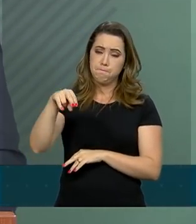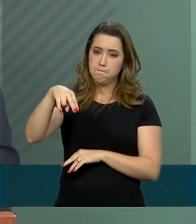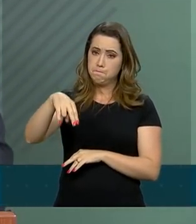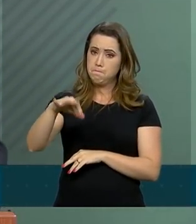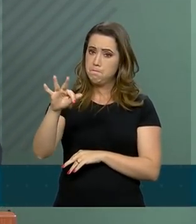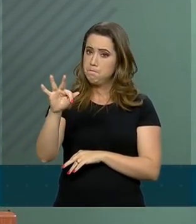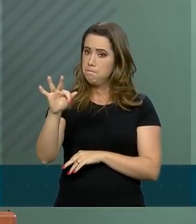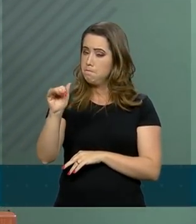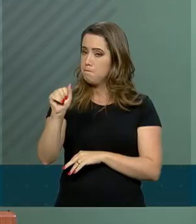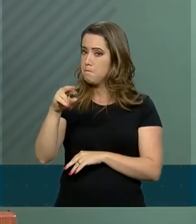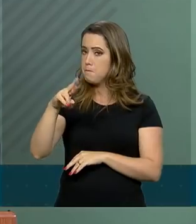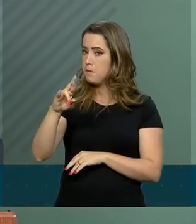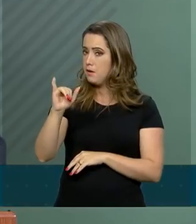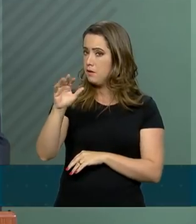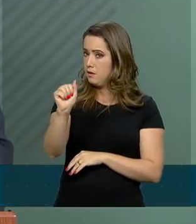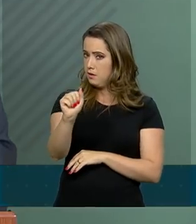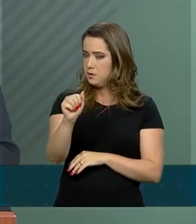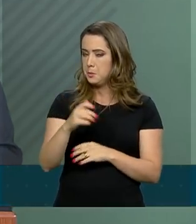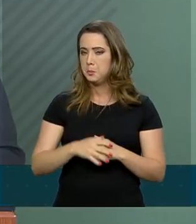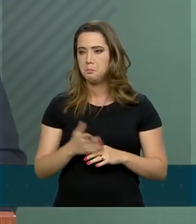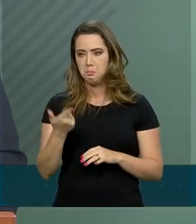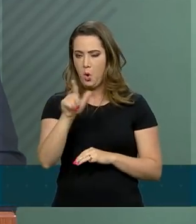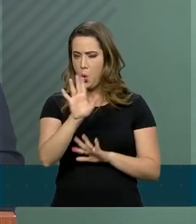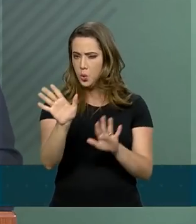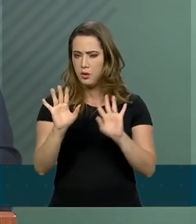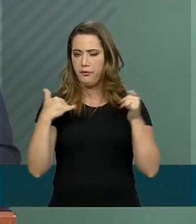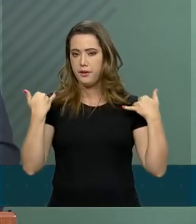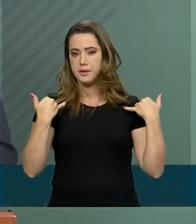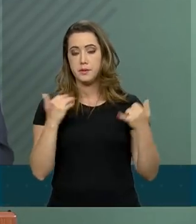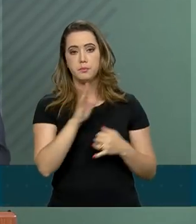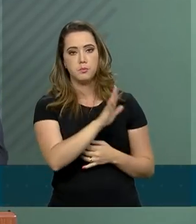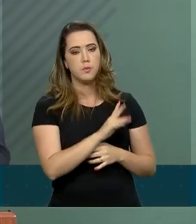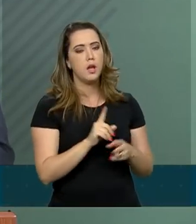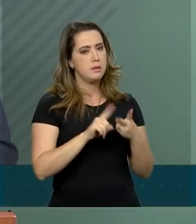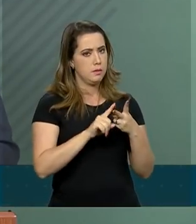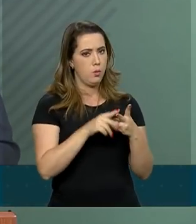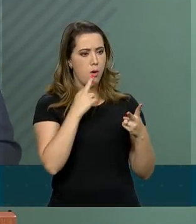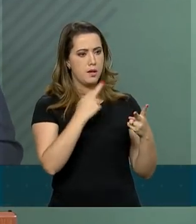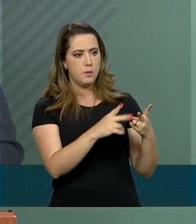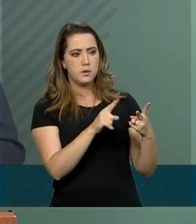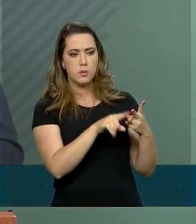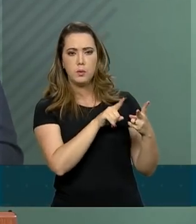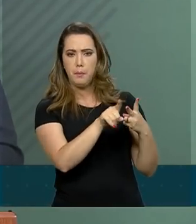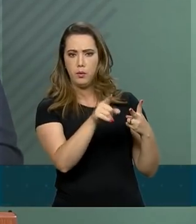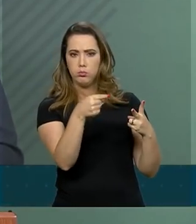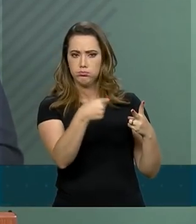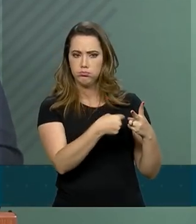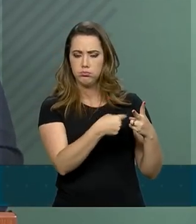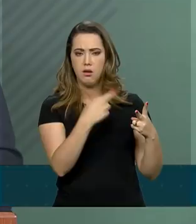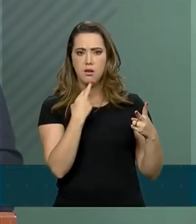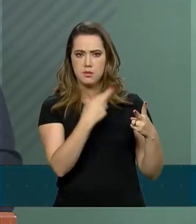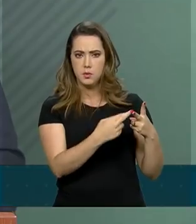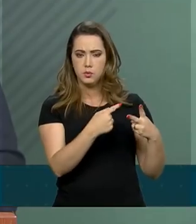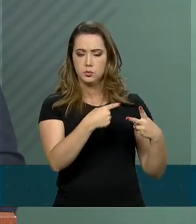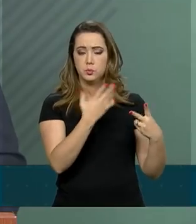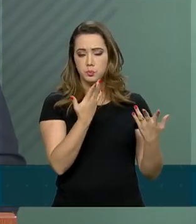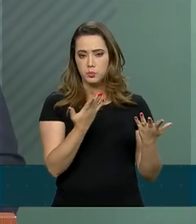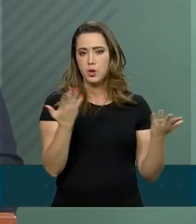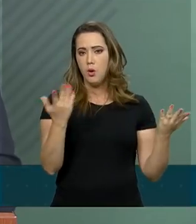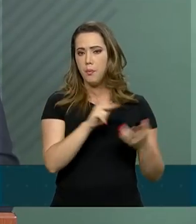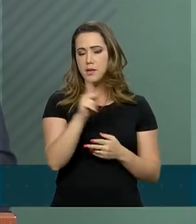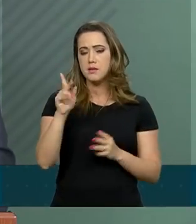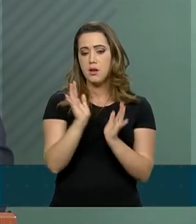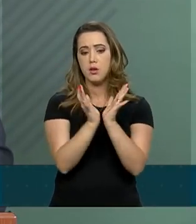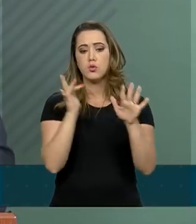O presidente, expressar-se na sua mídia social, ele quer colocar a sua posição, obviamente, pessoal. Não